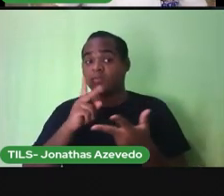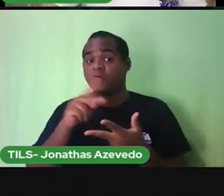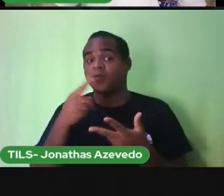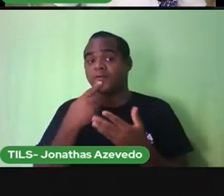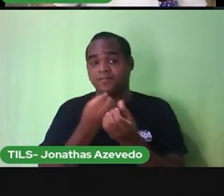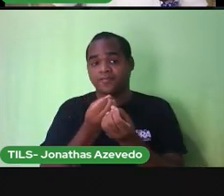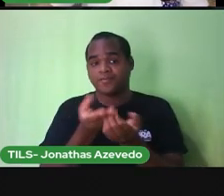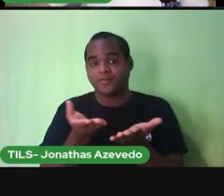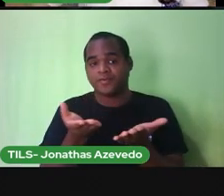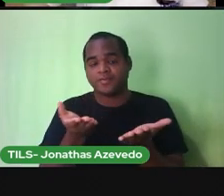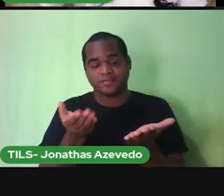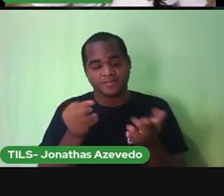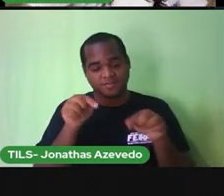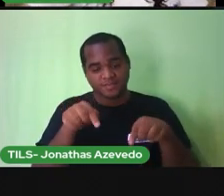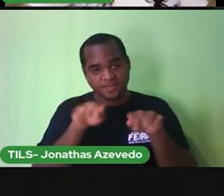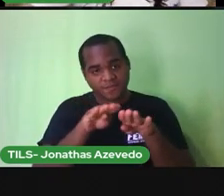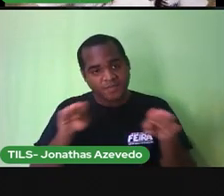mesa,